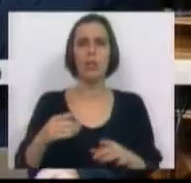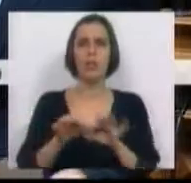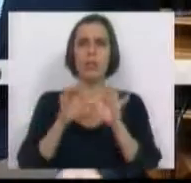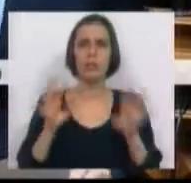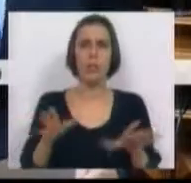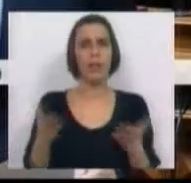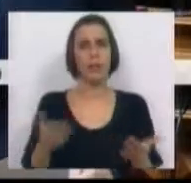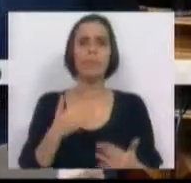equação. Muito obrigado. Obrigado. Obrigado. Obrigado.